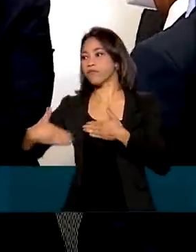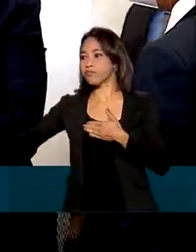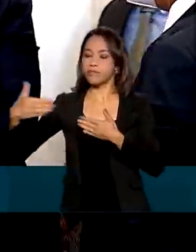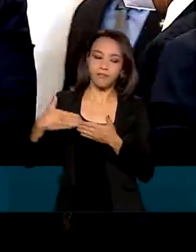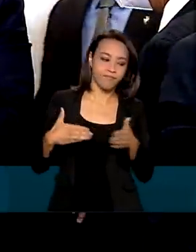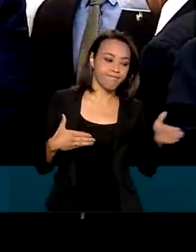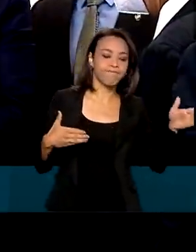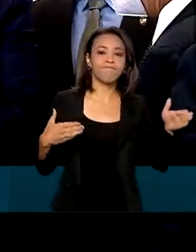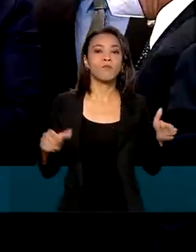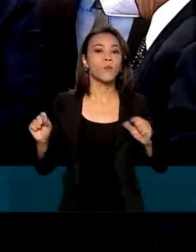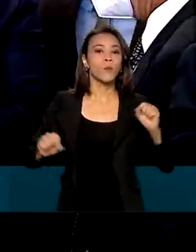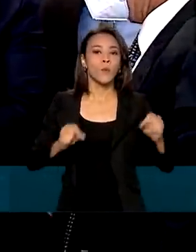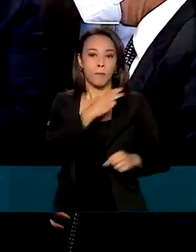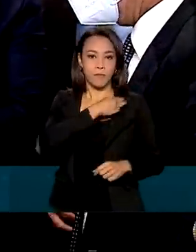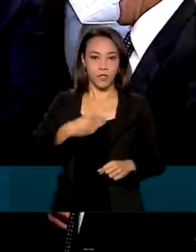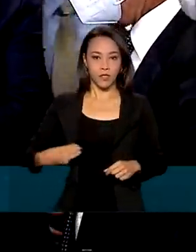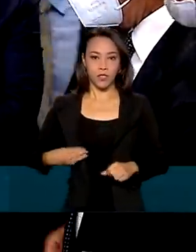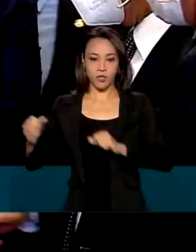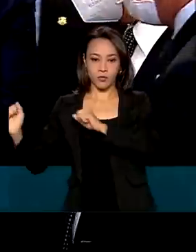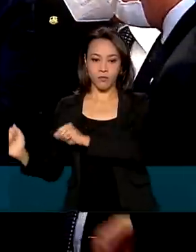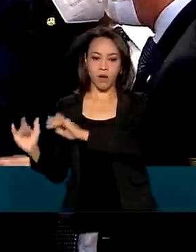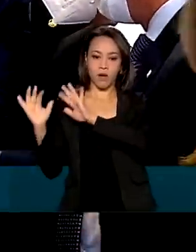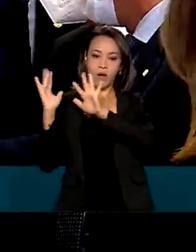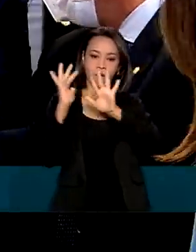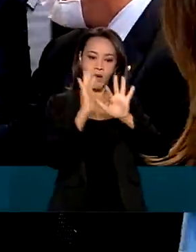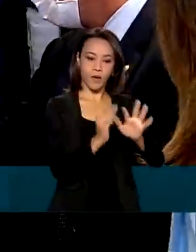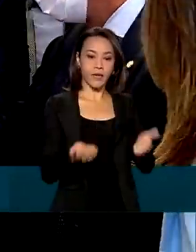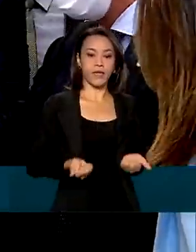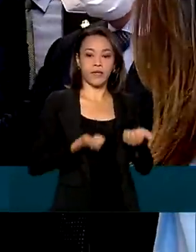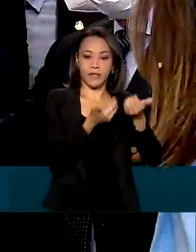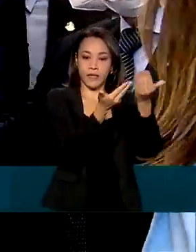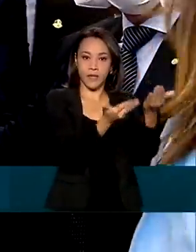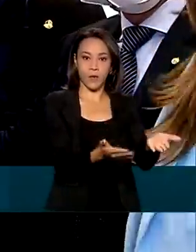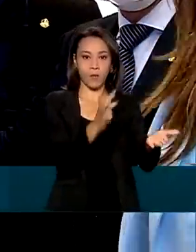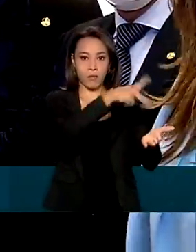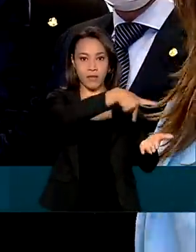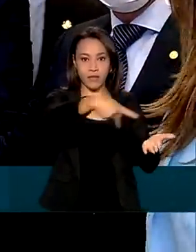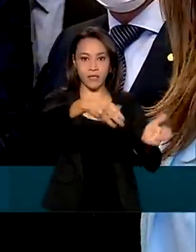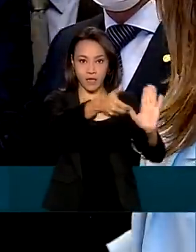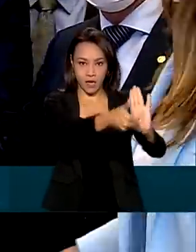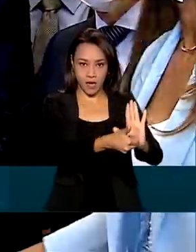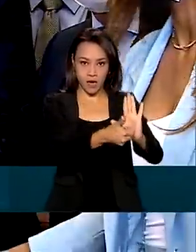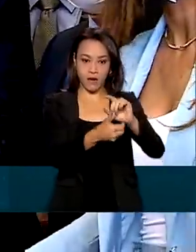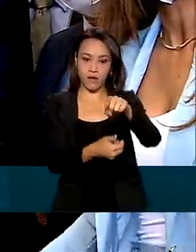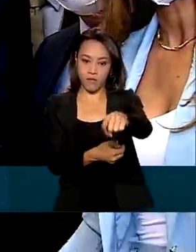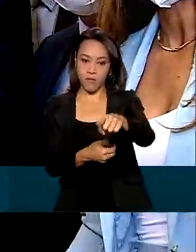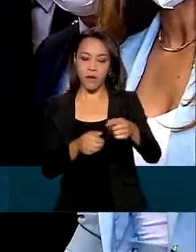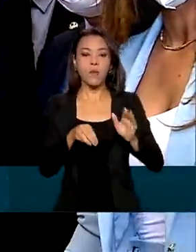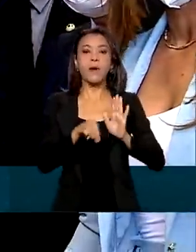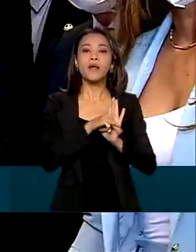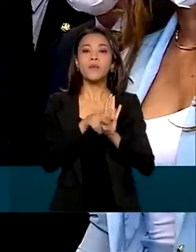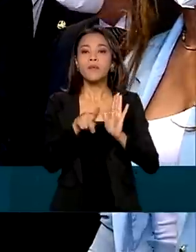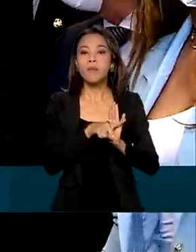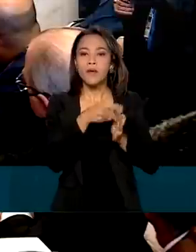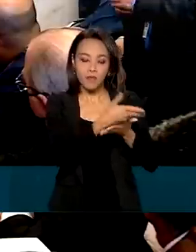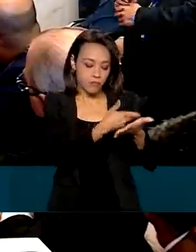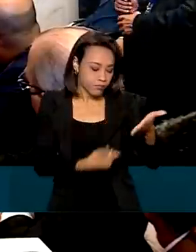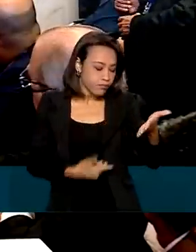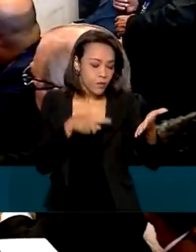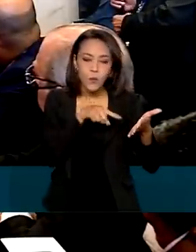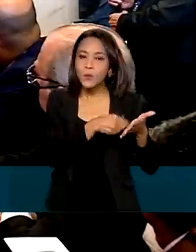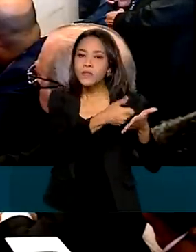pessoalmente ao presidente da Câmara dos Deputados, Arthur Lira, a medida provisória que prevê o novo programa.